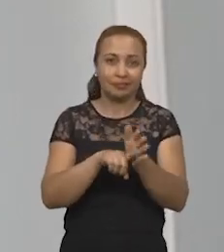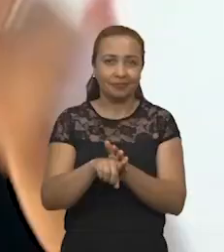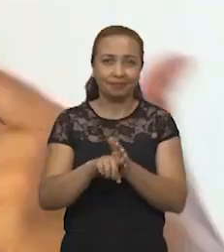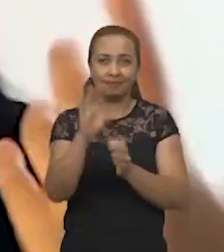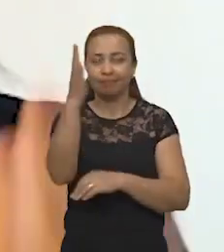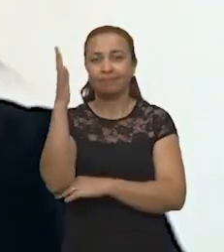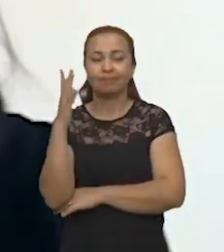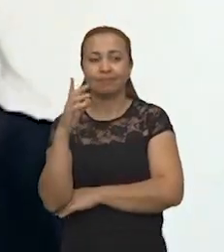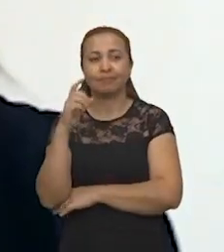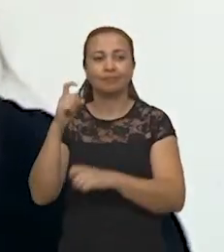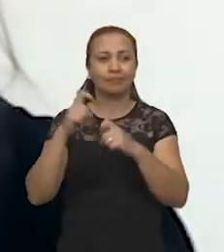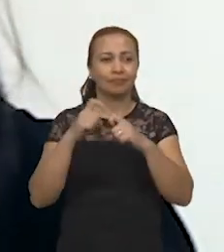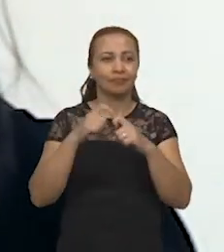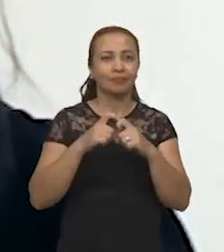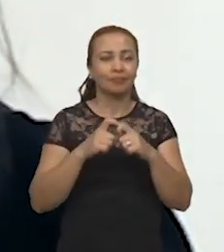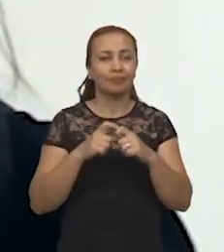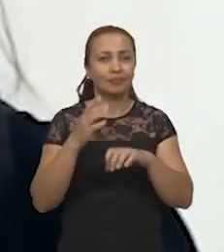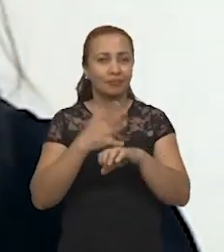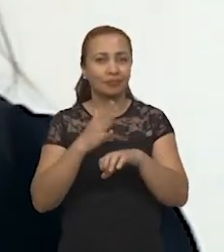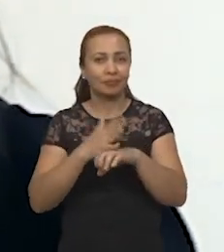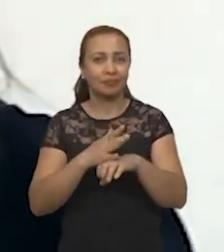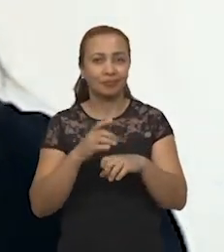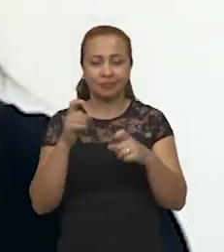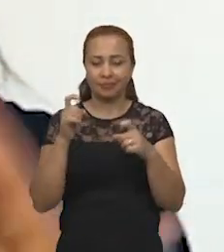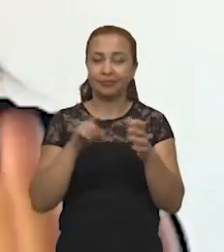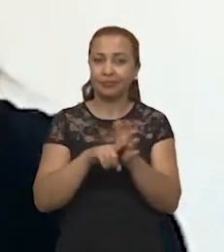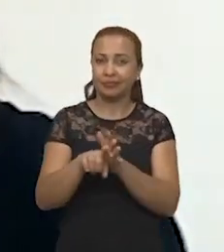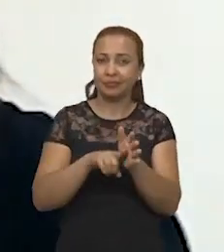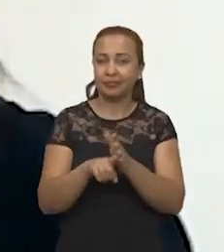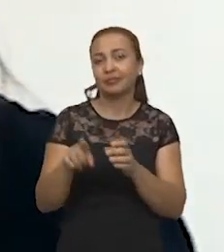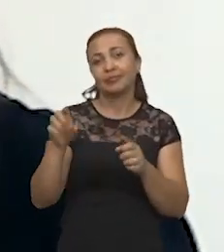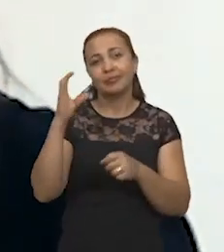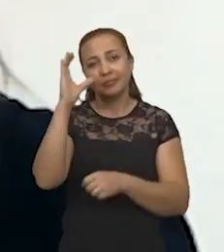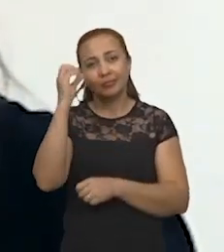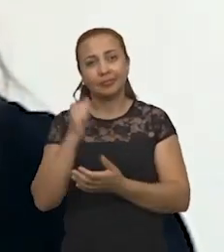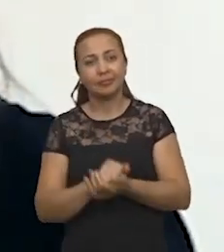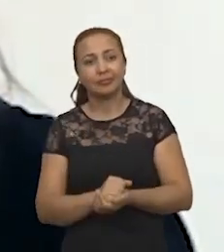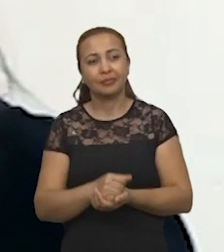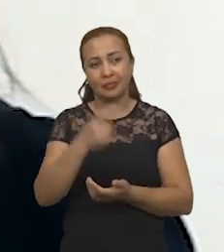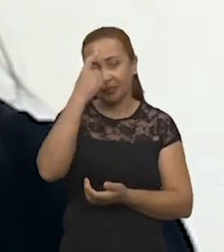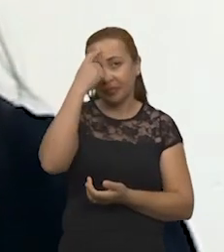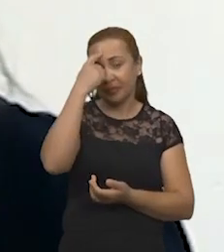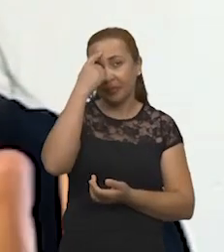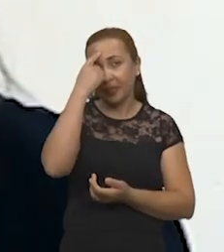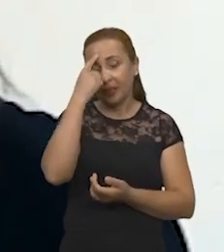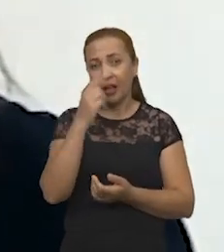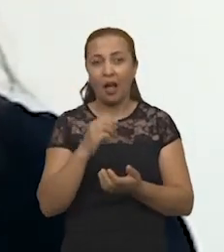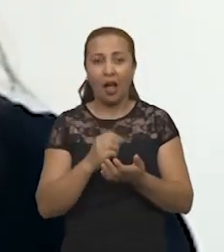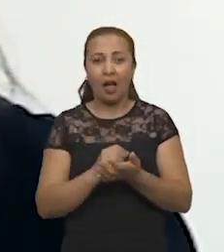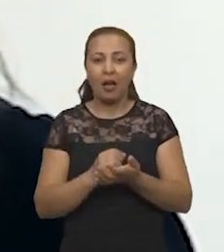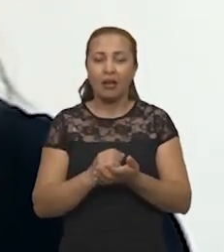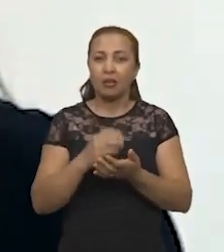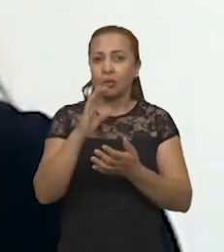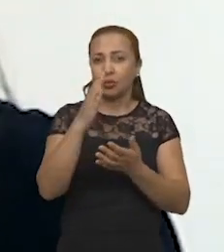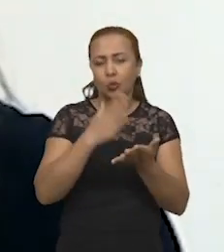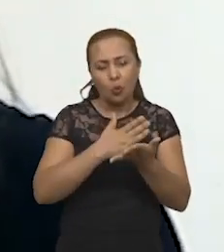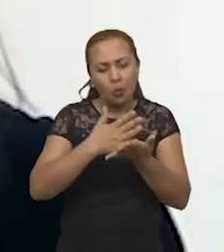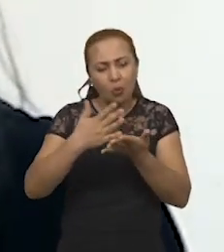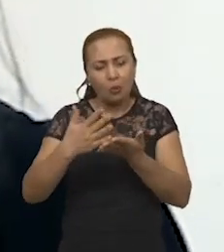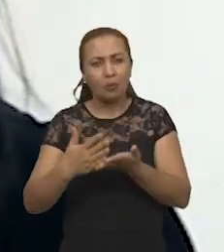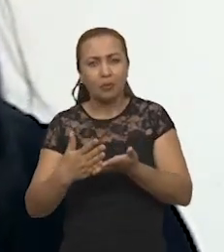medicinais. Pensar em pesquisa científica, além de pensarmos nessas substâncias, nesses